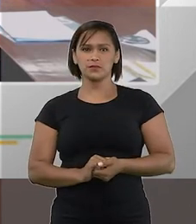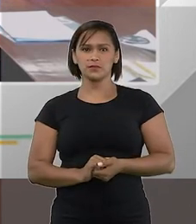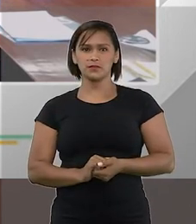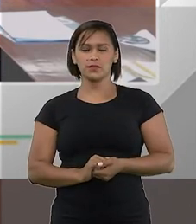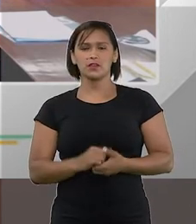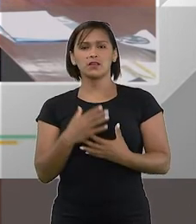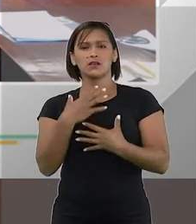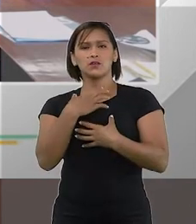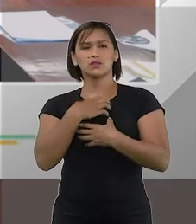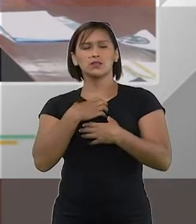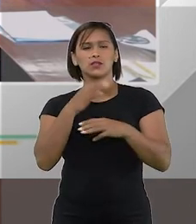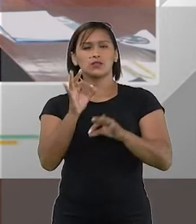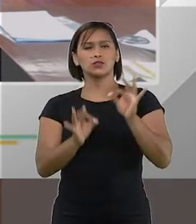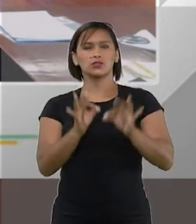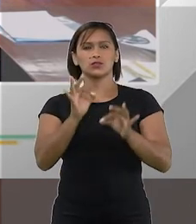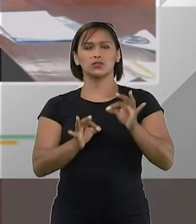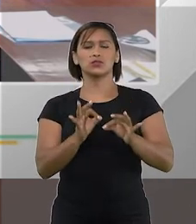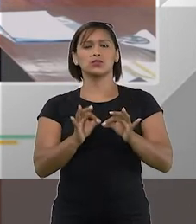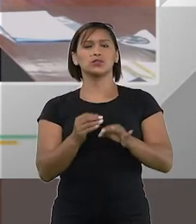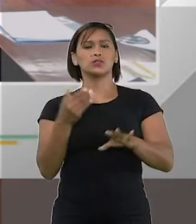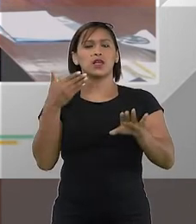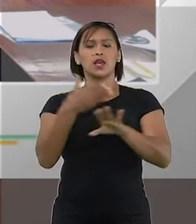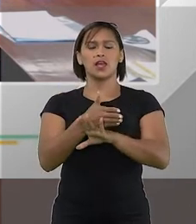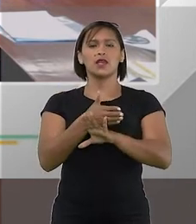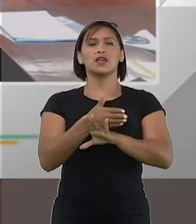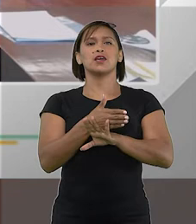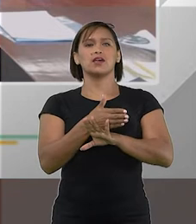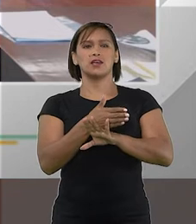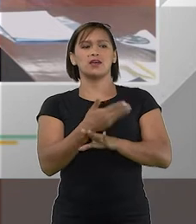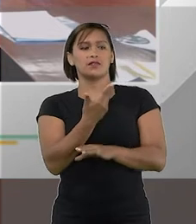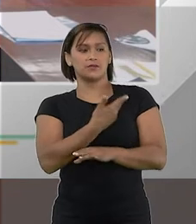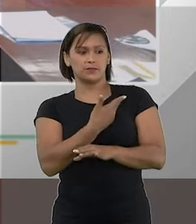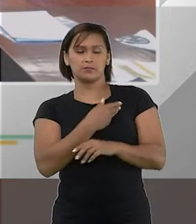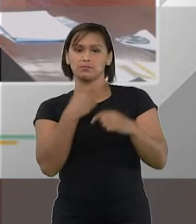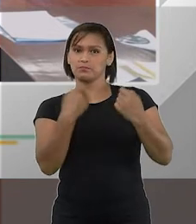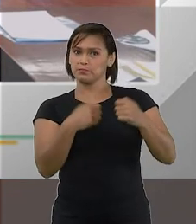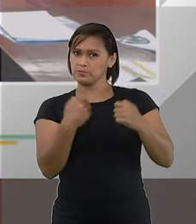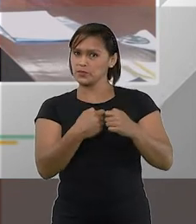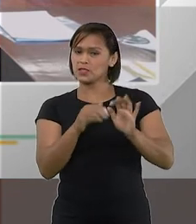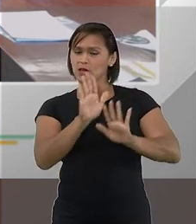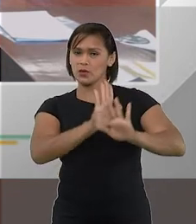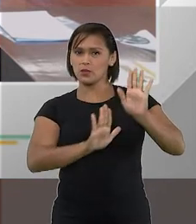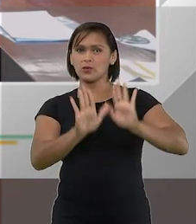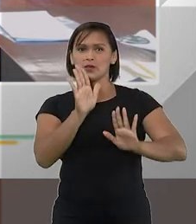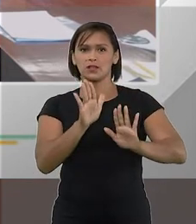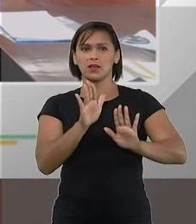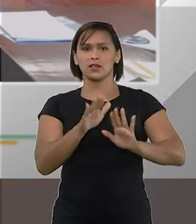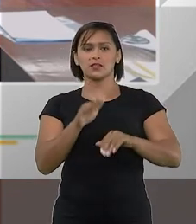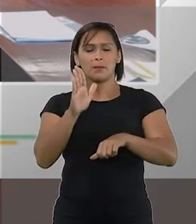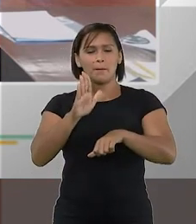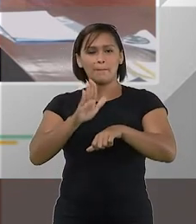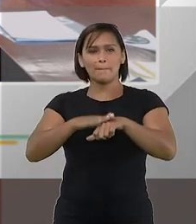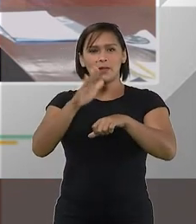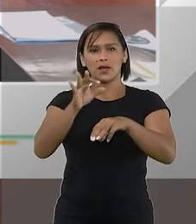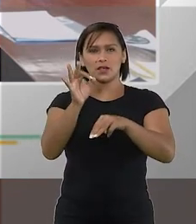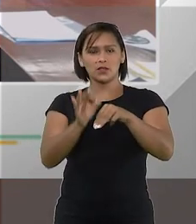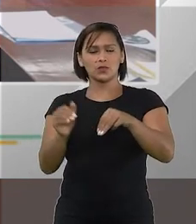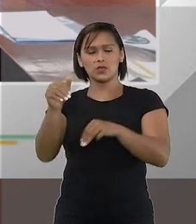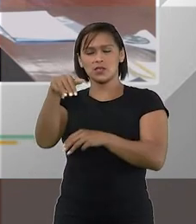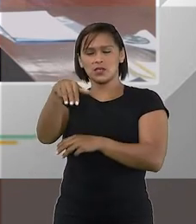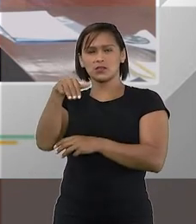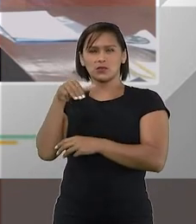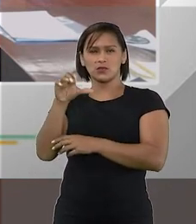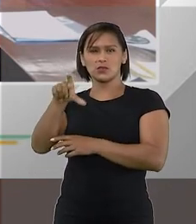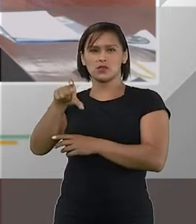o sentimento jurídico era no sentido de que essa fraternidade devia ser preservada e se a grande maioria dos